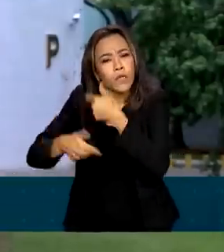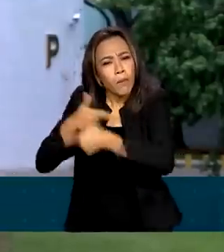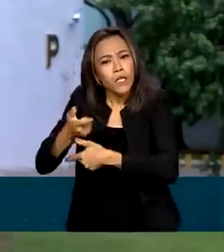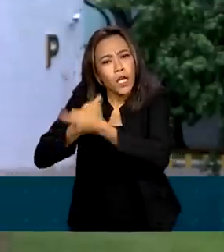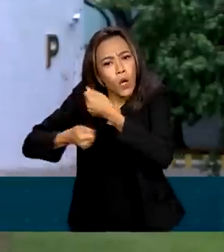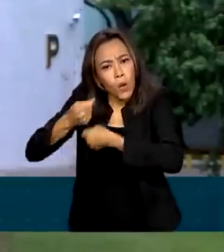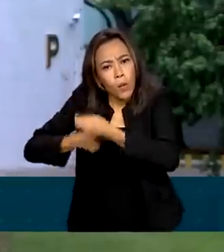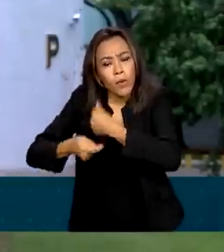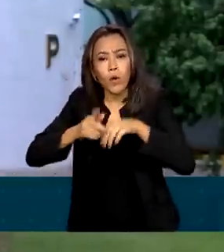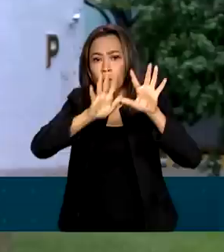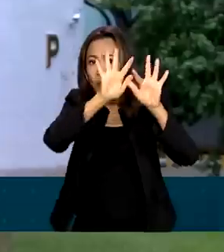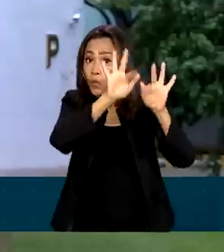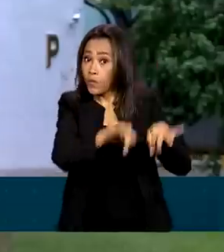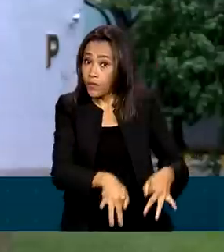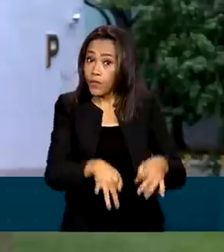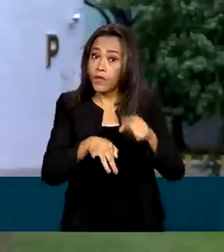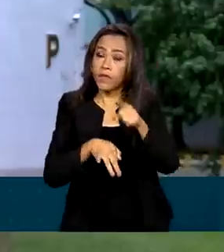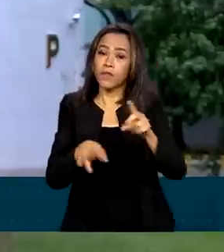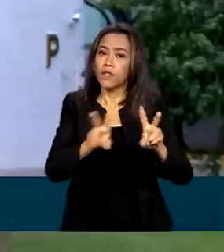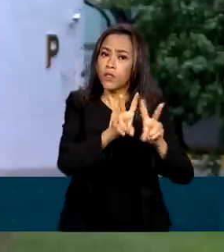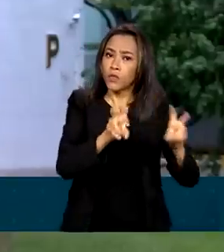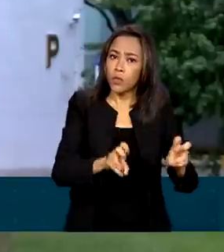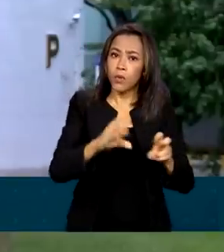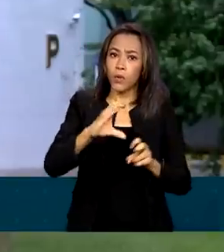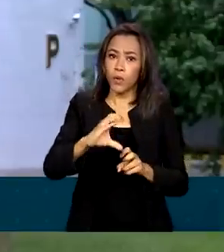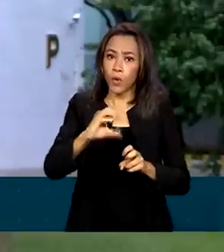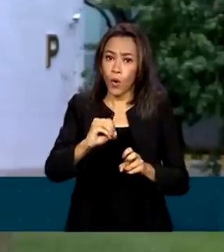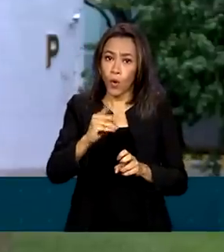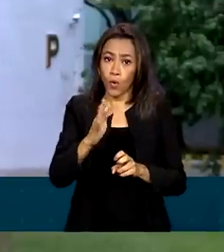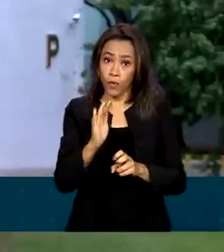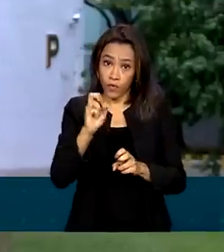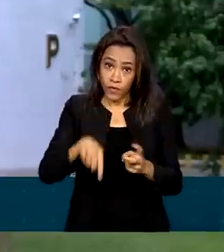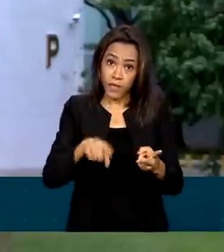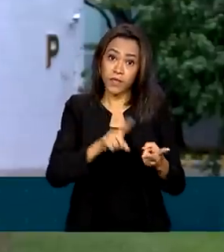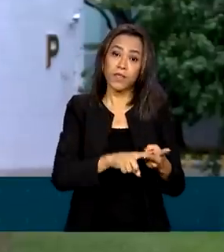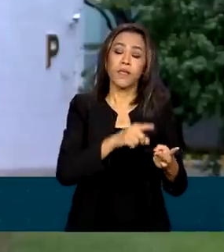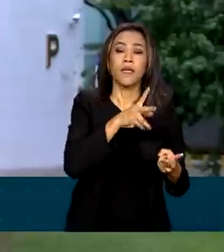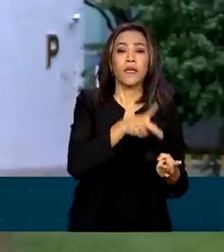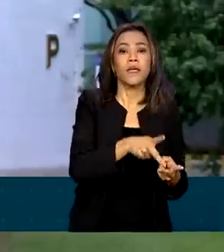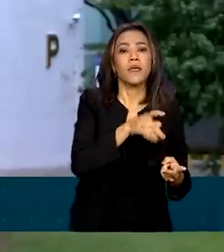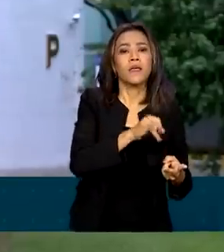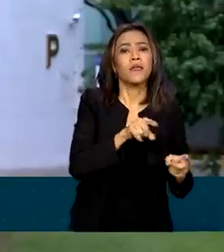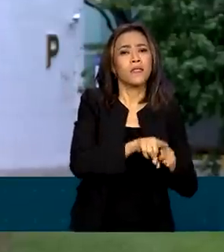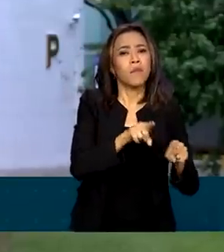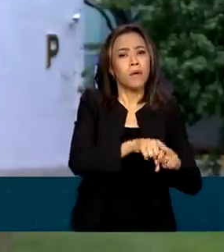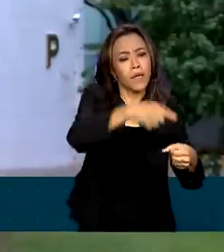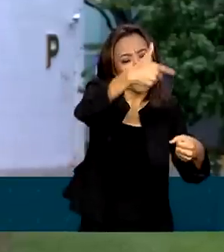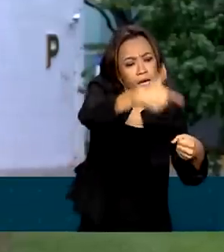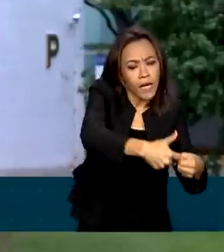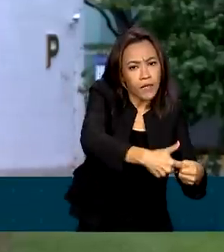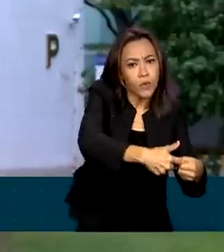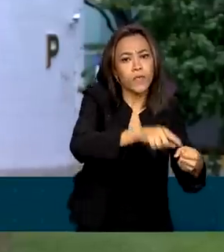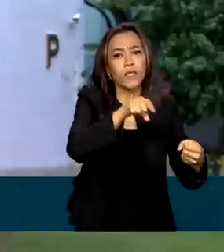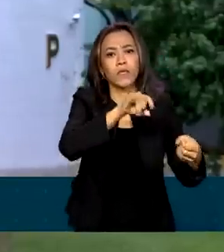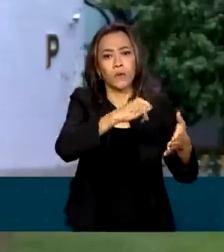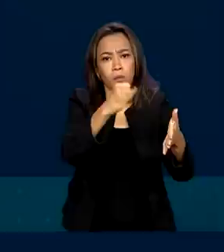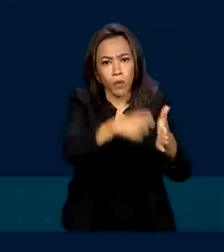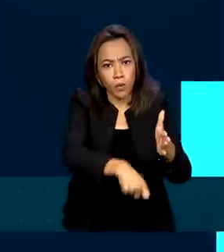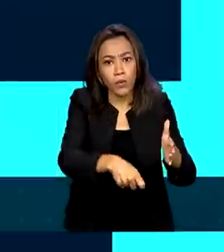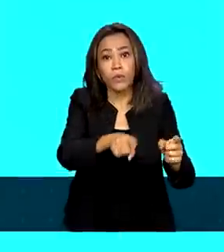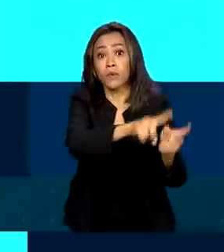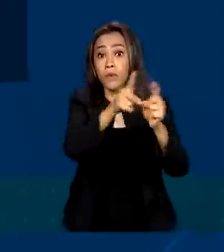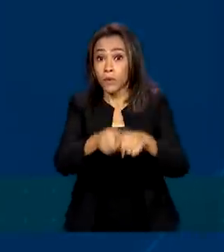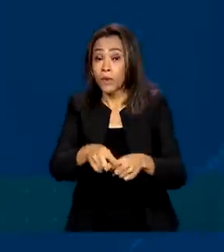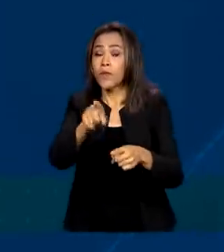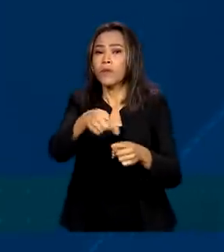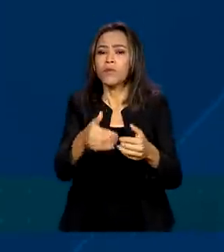o fim de desonerações no PIS e COFINS, como o fim da alíquota zero sobre a gasolina e o etanol, a partir de março.